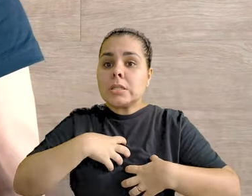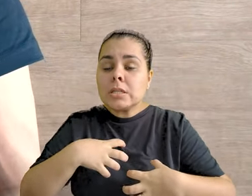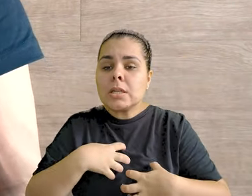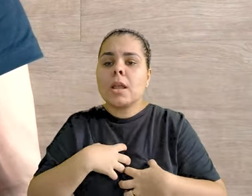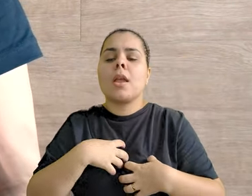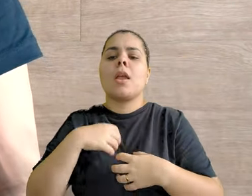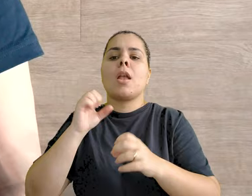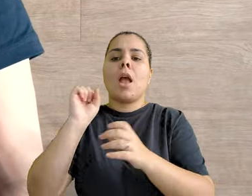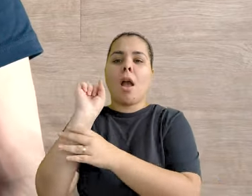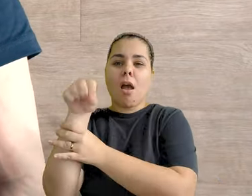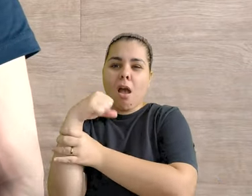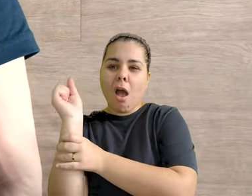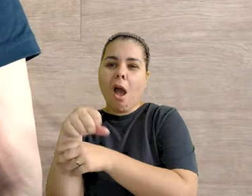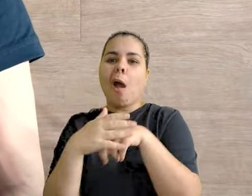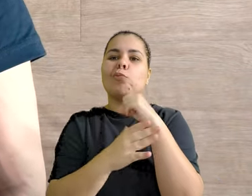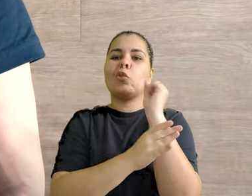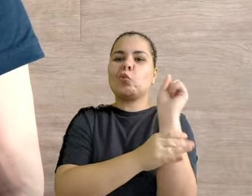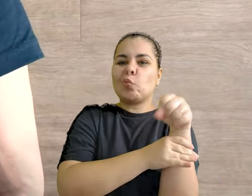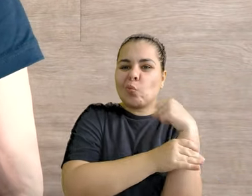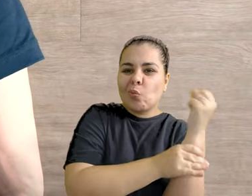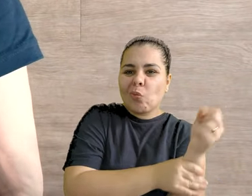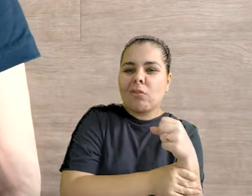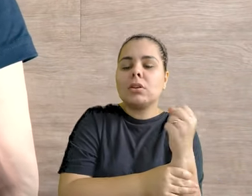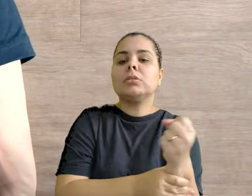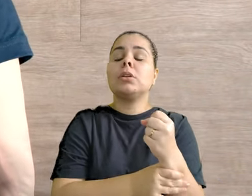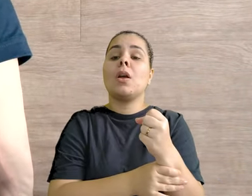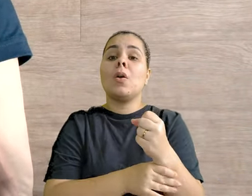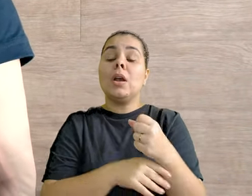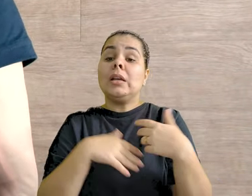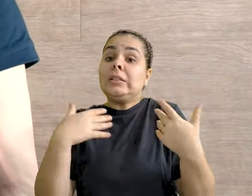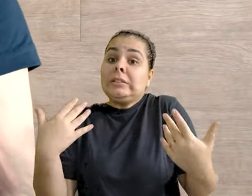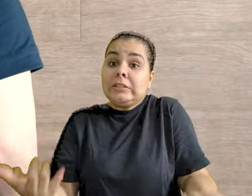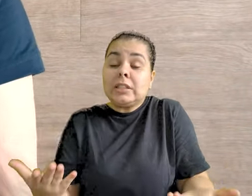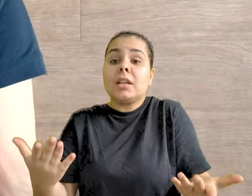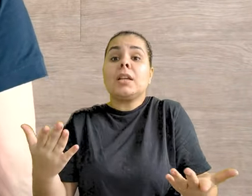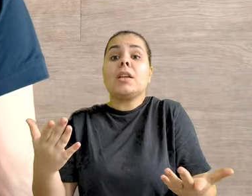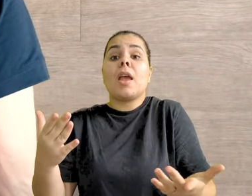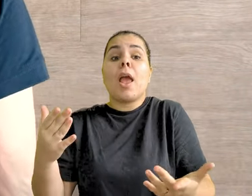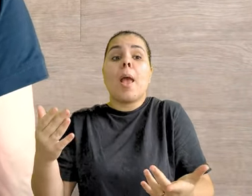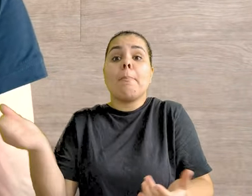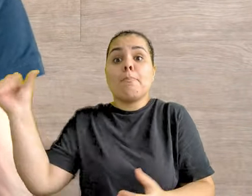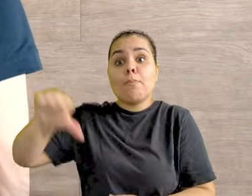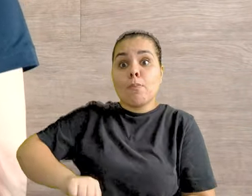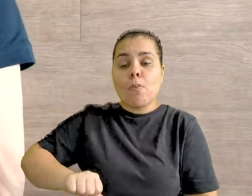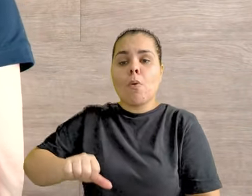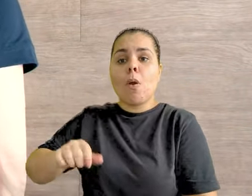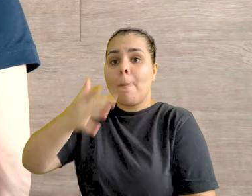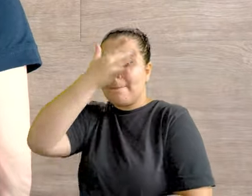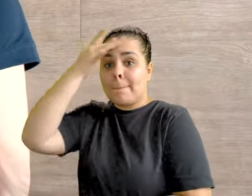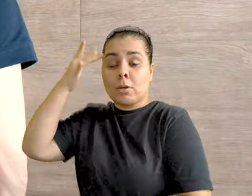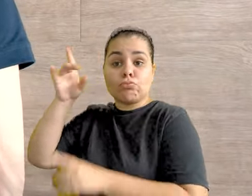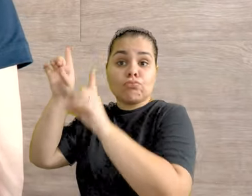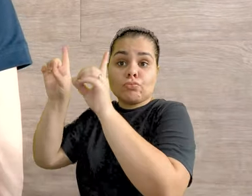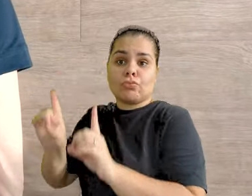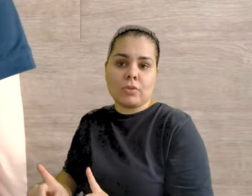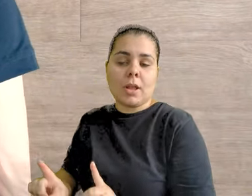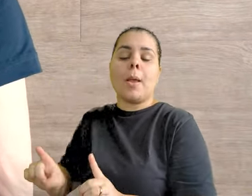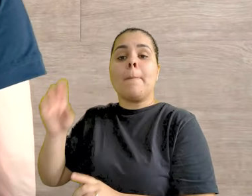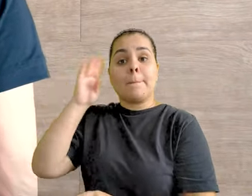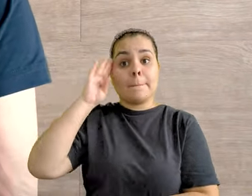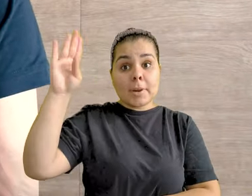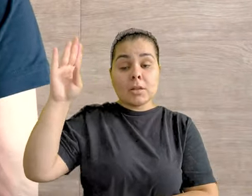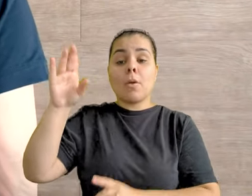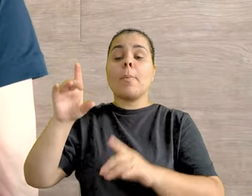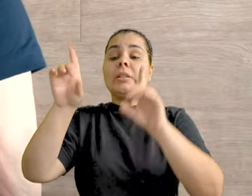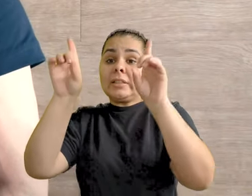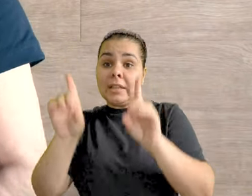desgaste articular. Esses impactos são muito maiores em uma pessoa com deficiência. Principalmente deficiência